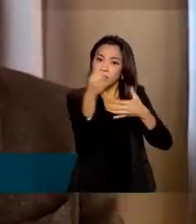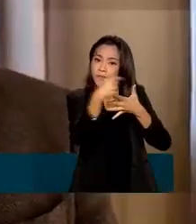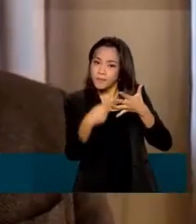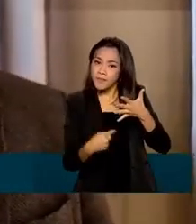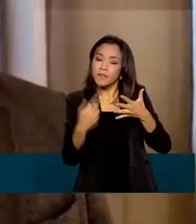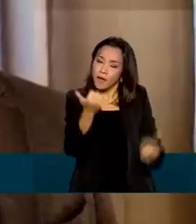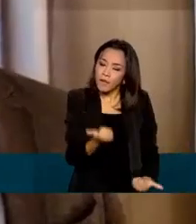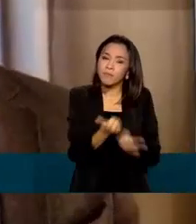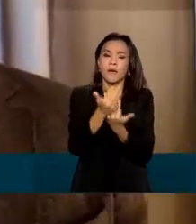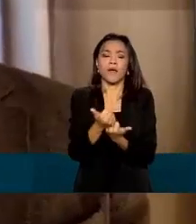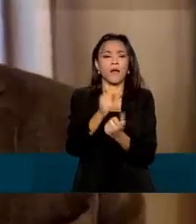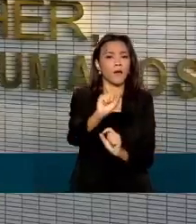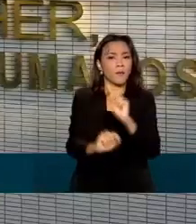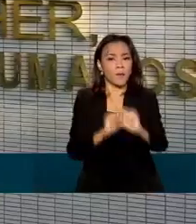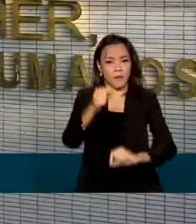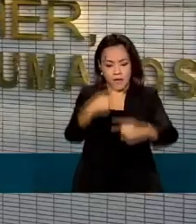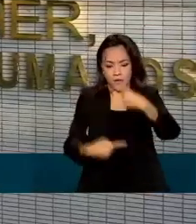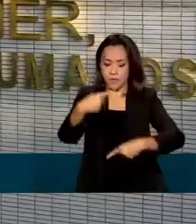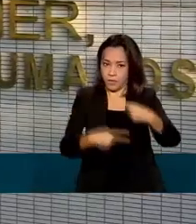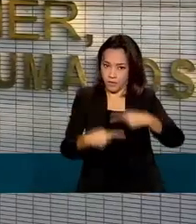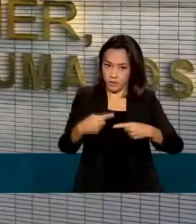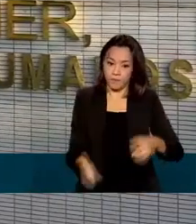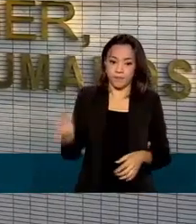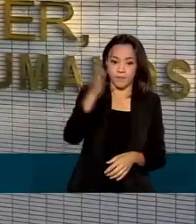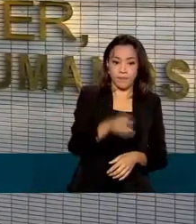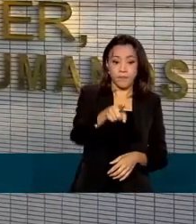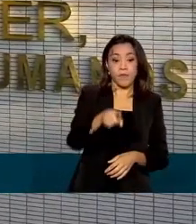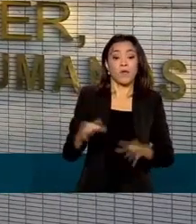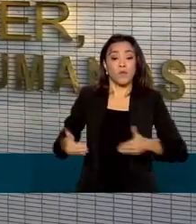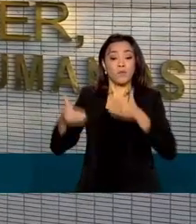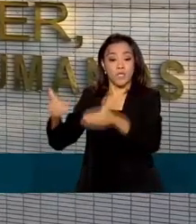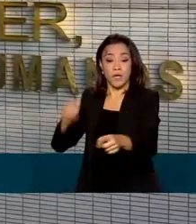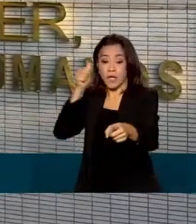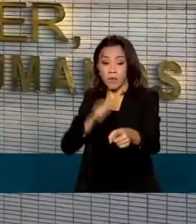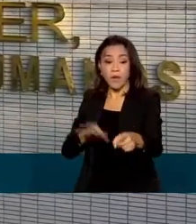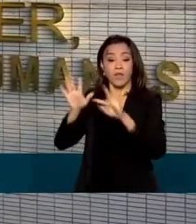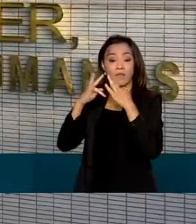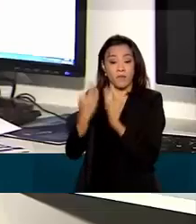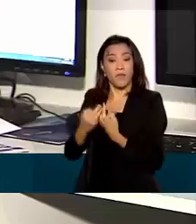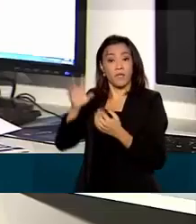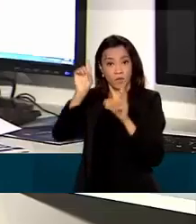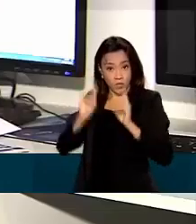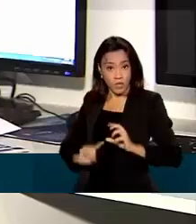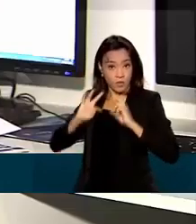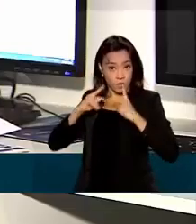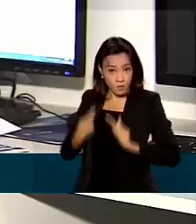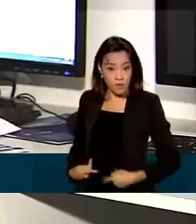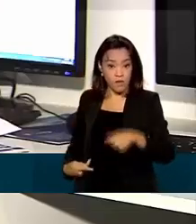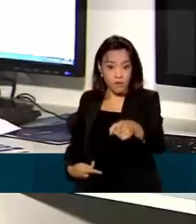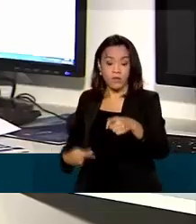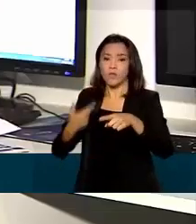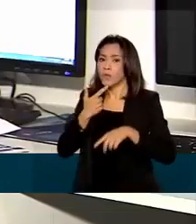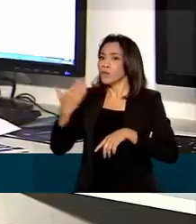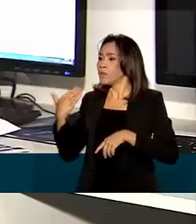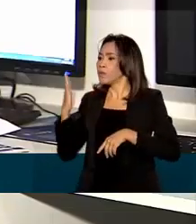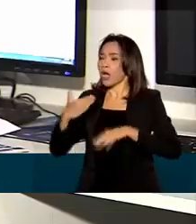as nossas campanhas de igualdade racial. O Ministério da Mulher, da Família e dos Direitos Humanos iniciou uma campanha